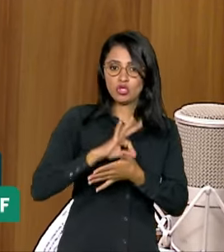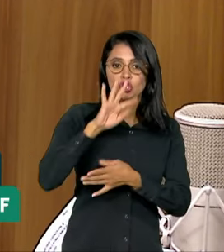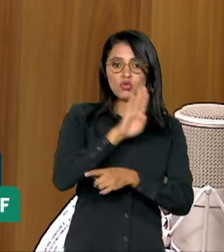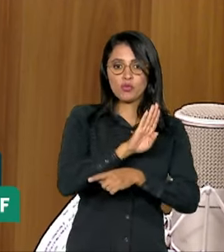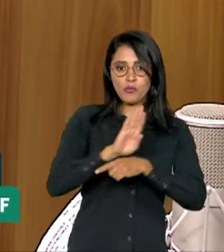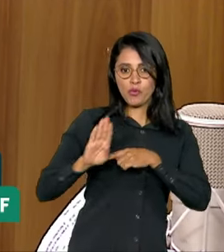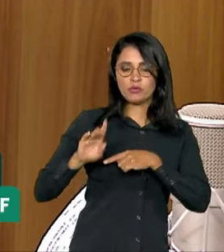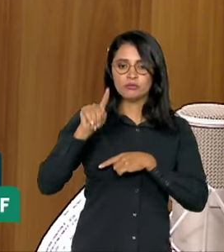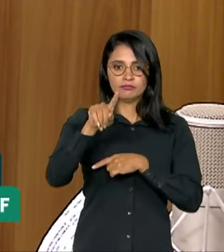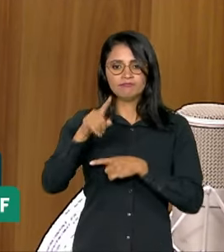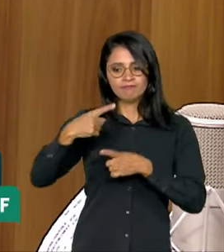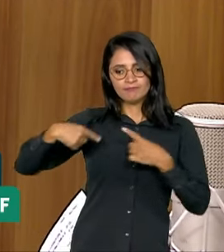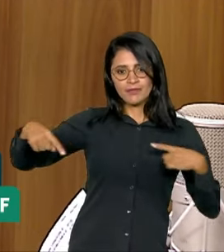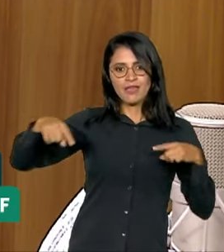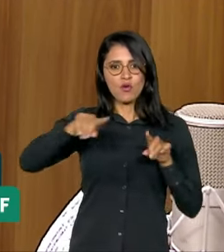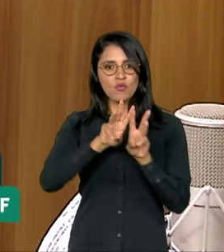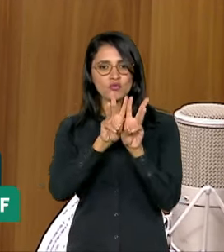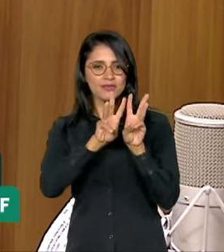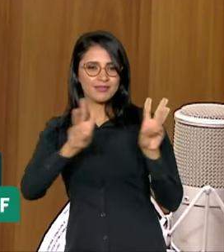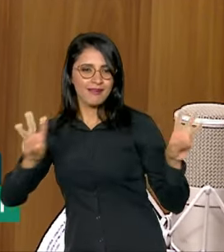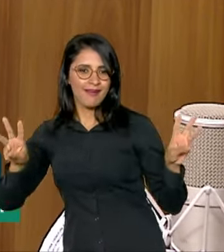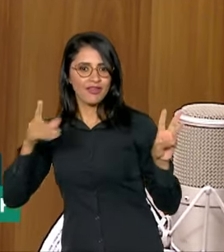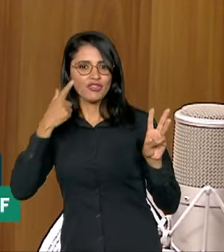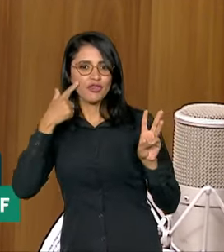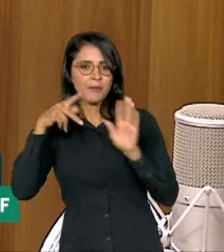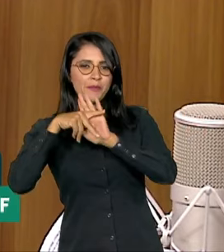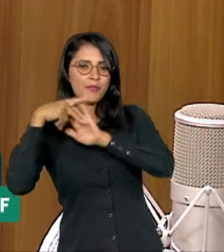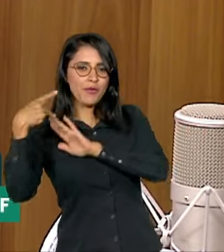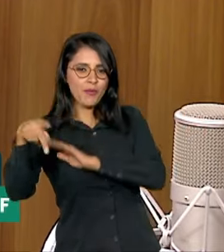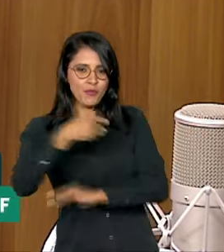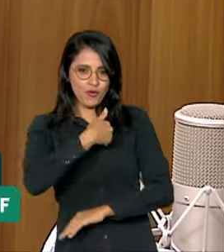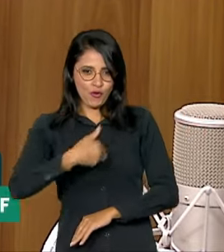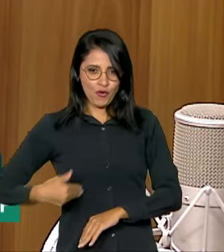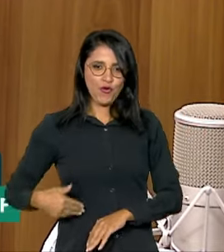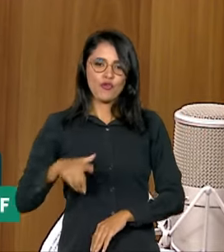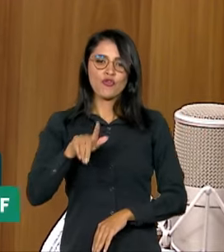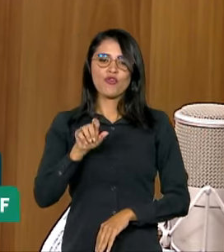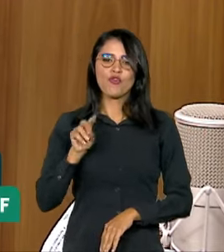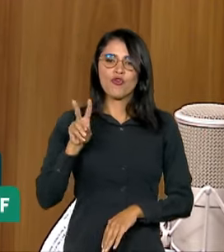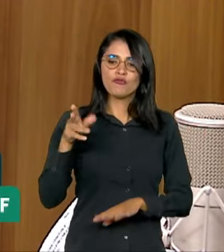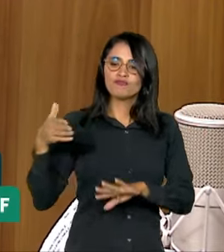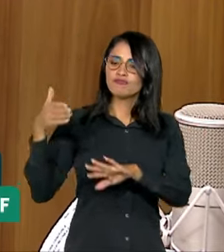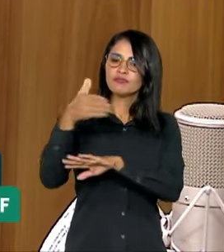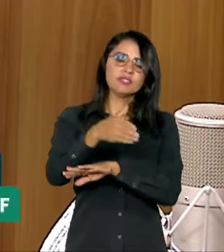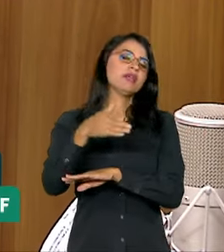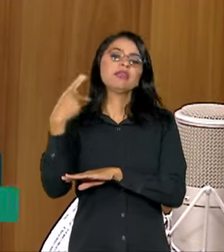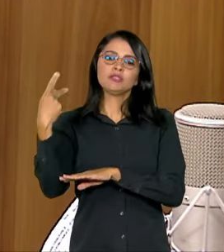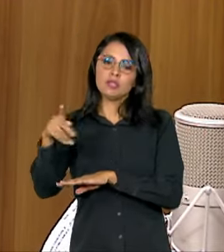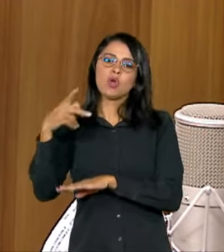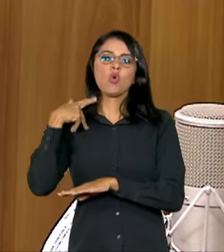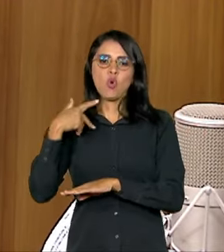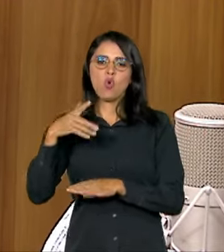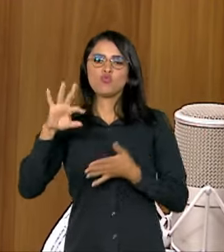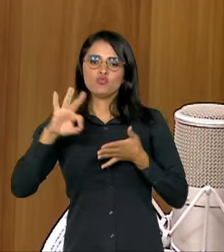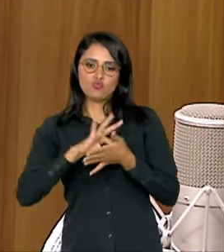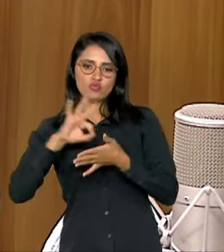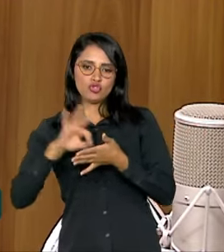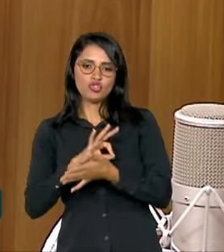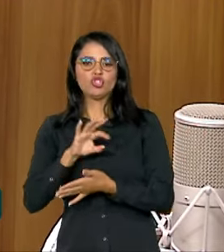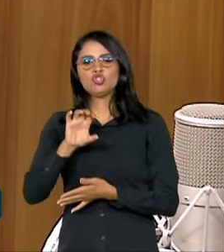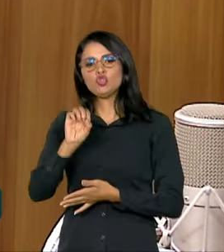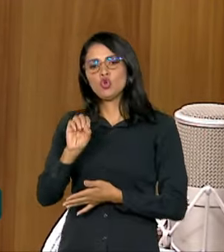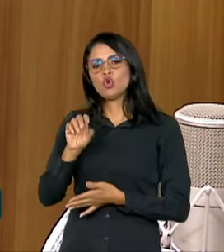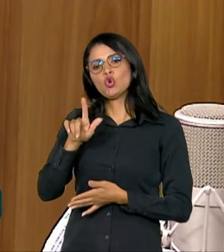o Desenrola, o site desenrola.gov.br, você pode acessar ele com a conta do gov.br, que é a mesma conta que acessa o